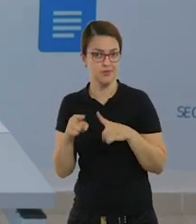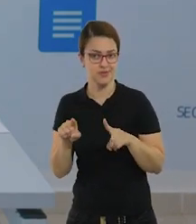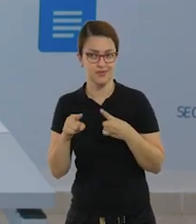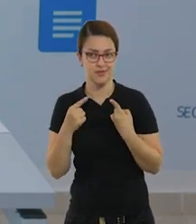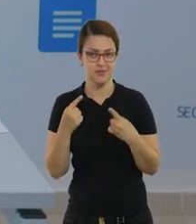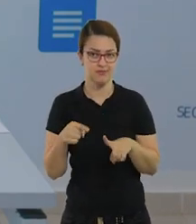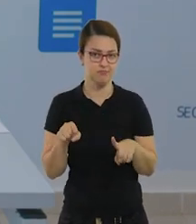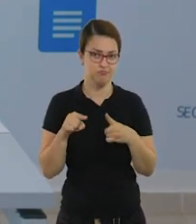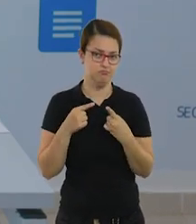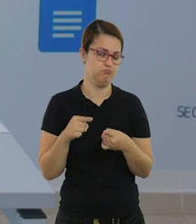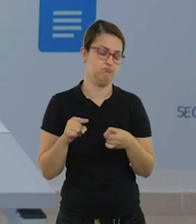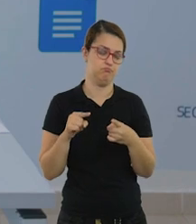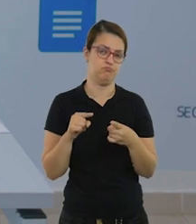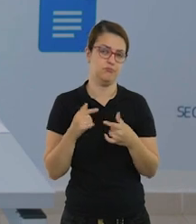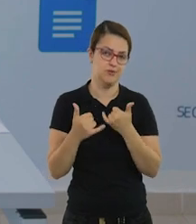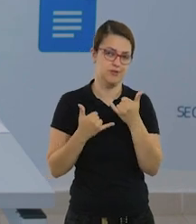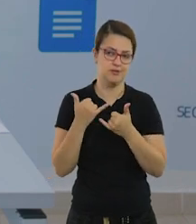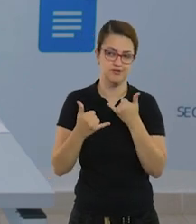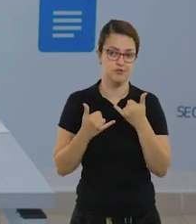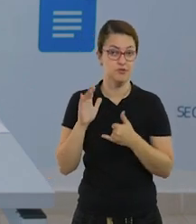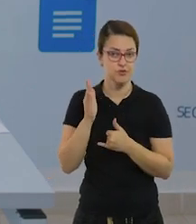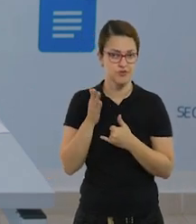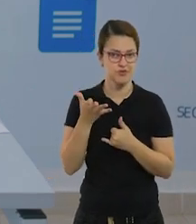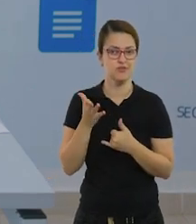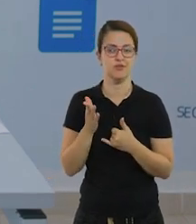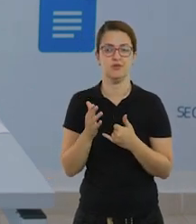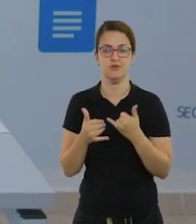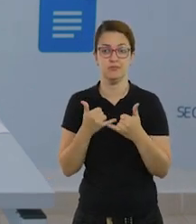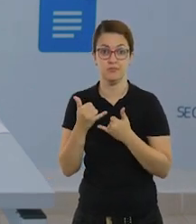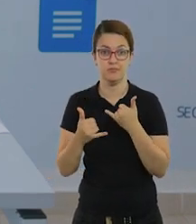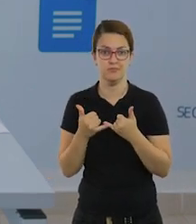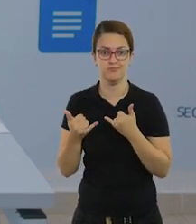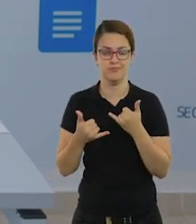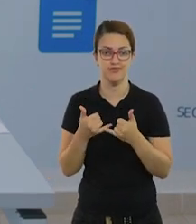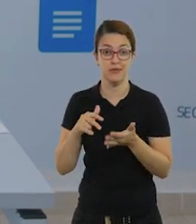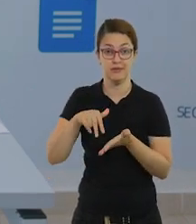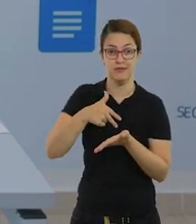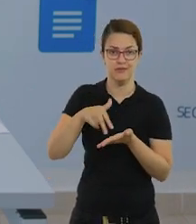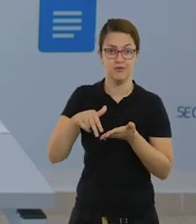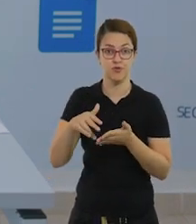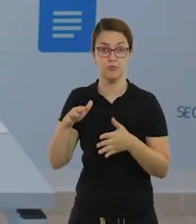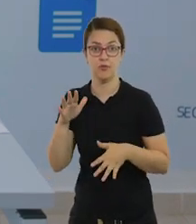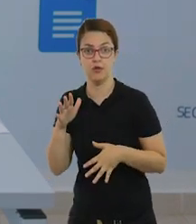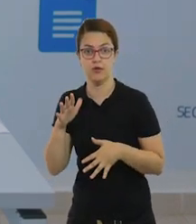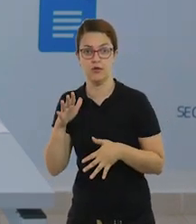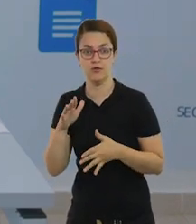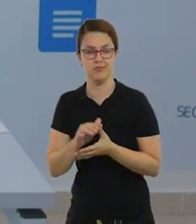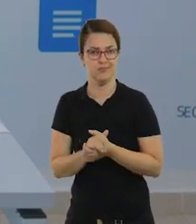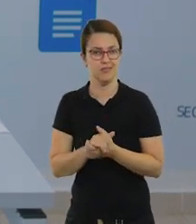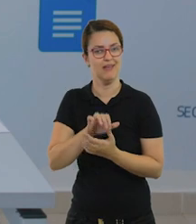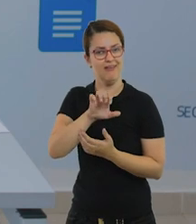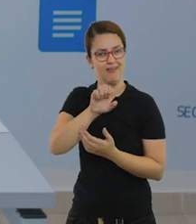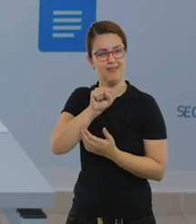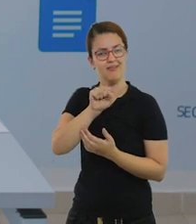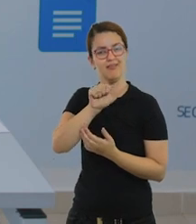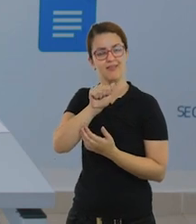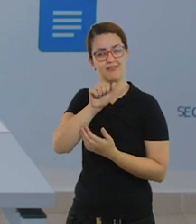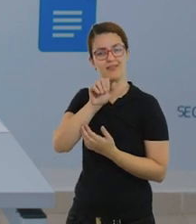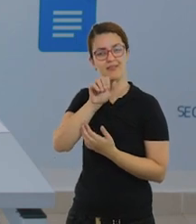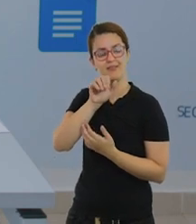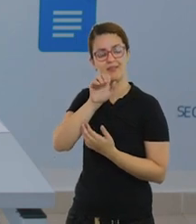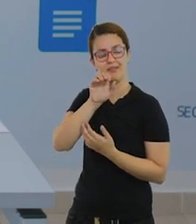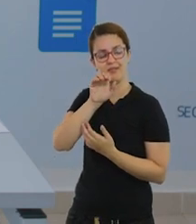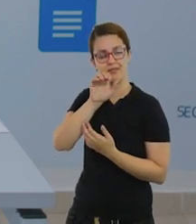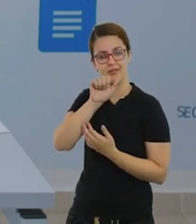o apoio musical dentro dessa brincadeira. Você já participou da brincadeira de estátua? É uma brincadeira que você coloca uma música